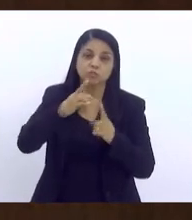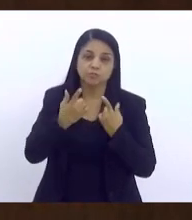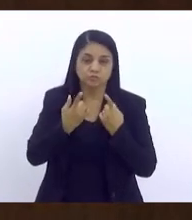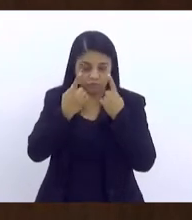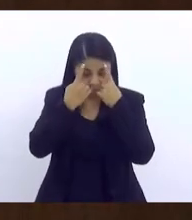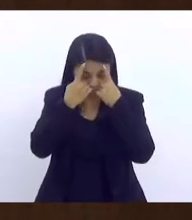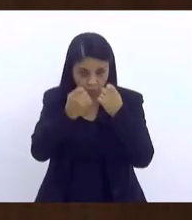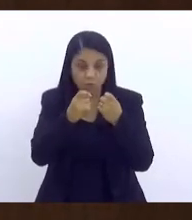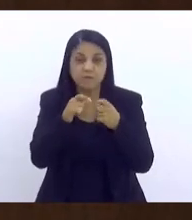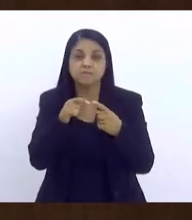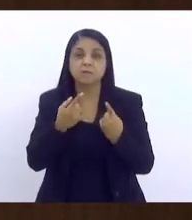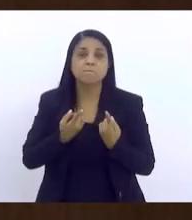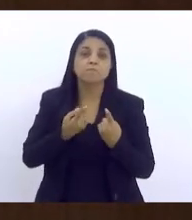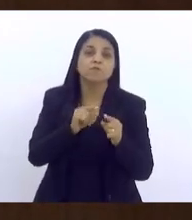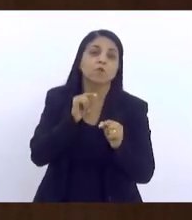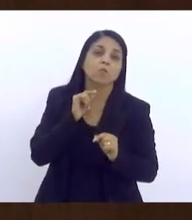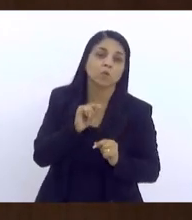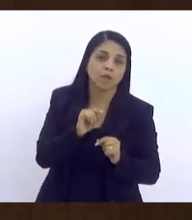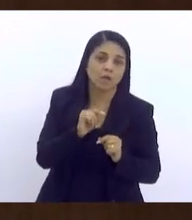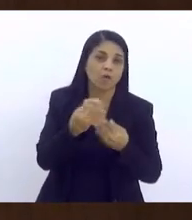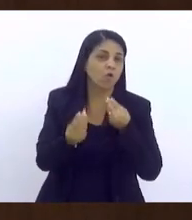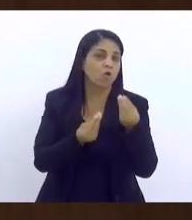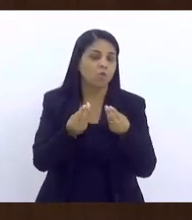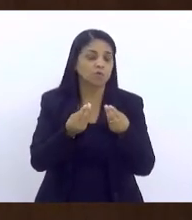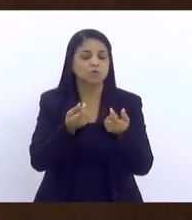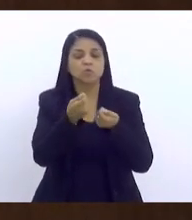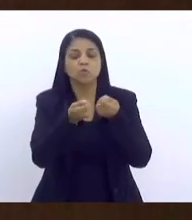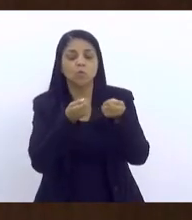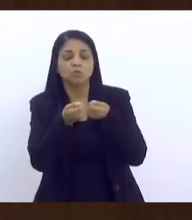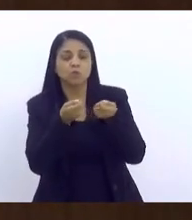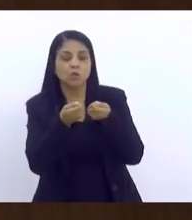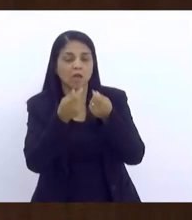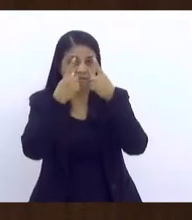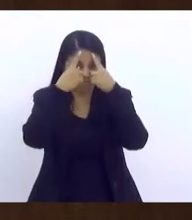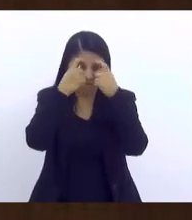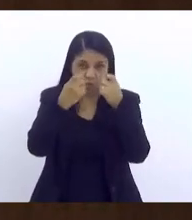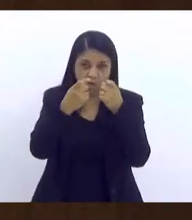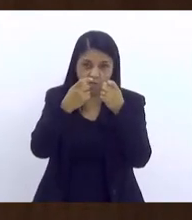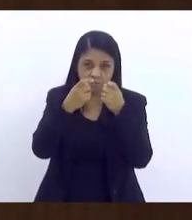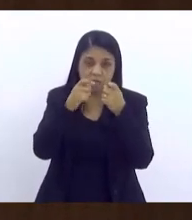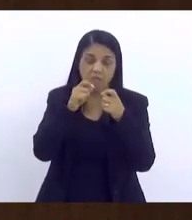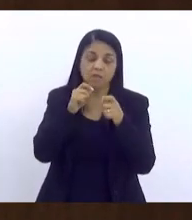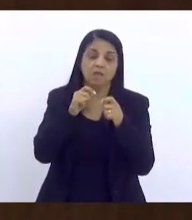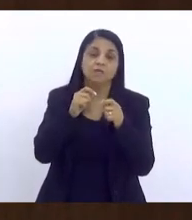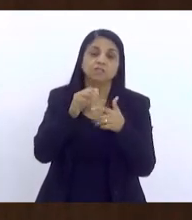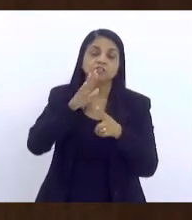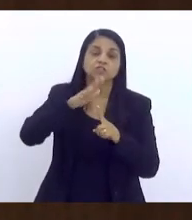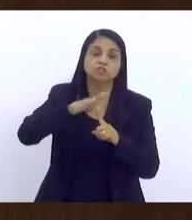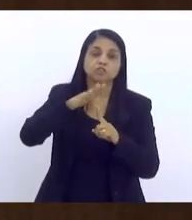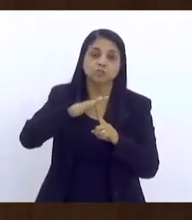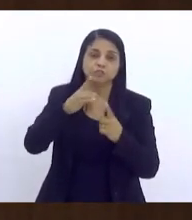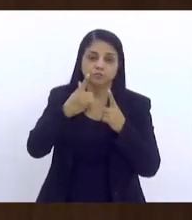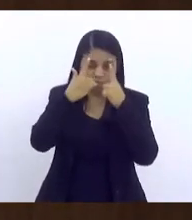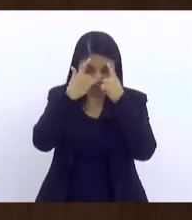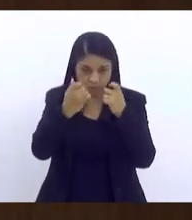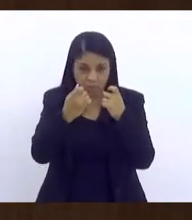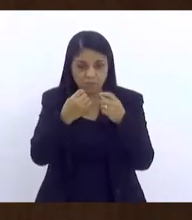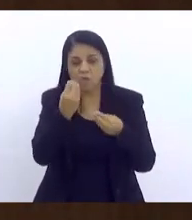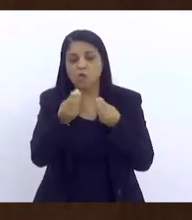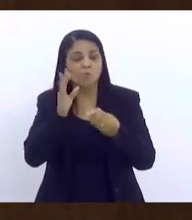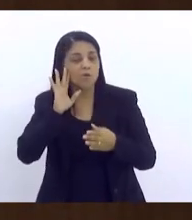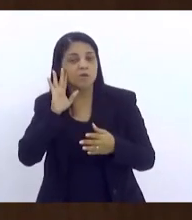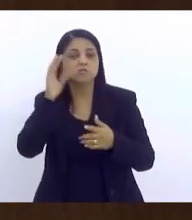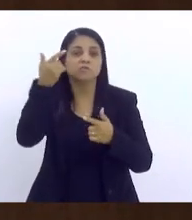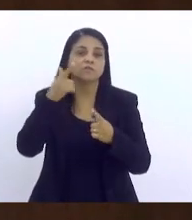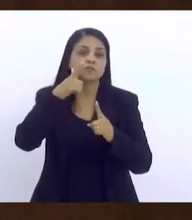O que controla e como controlar essas violências e os seus tipos. E como solucionar diversos